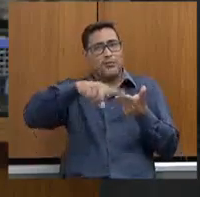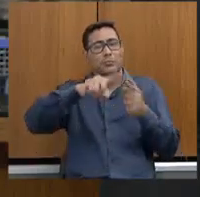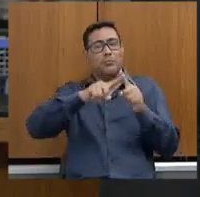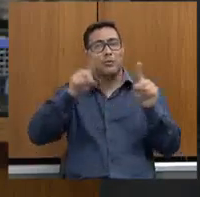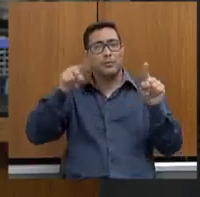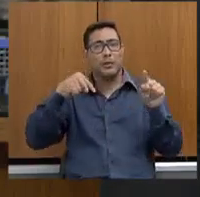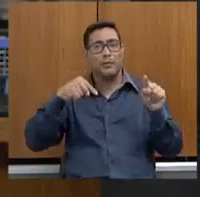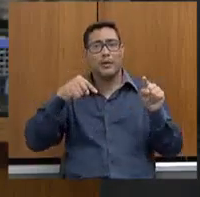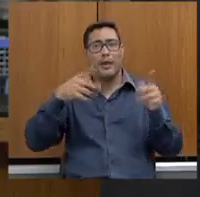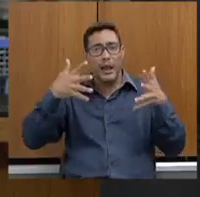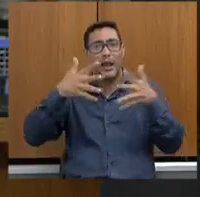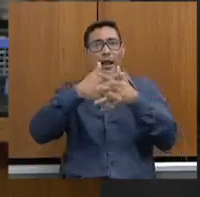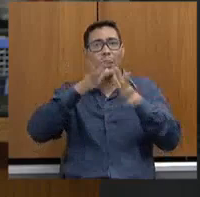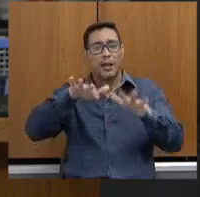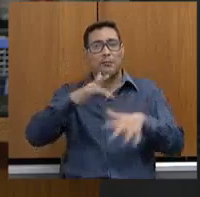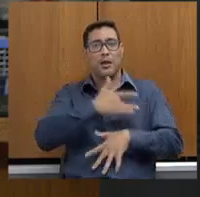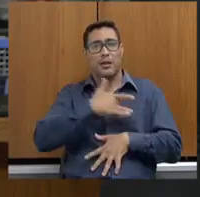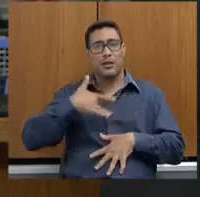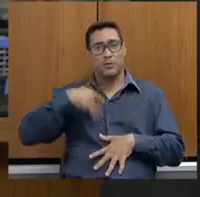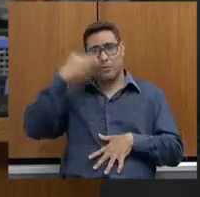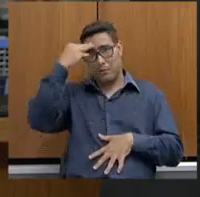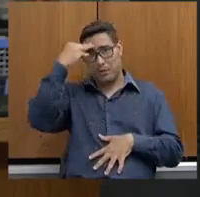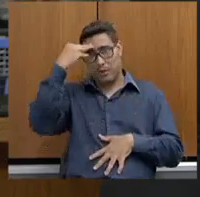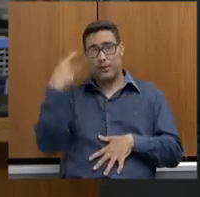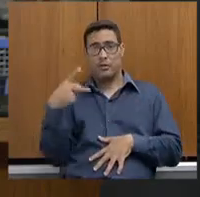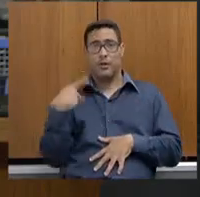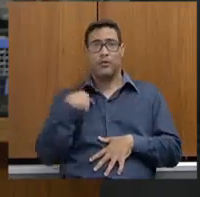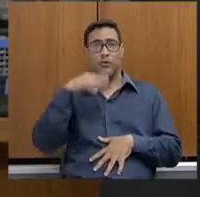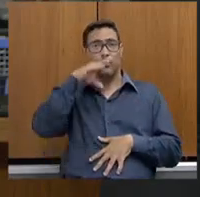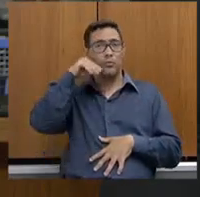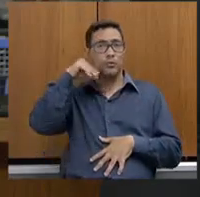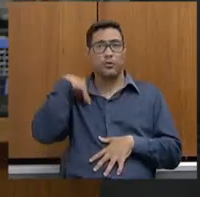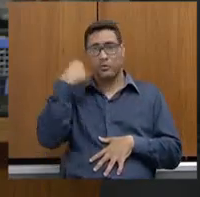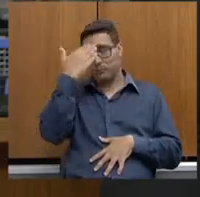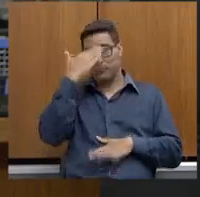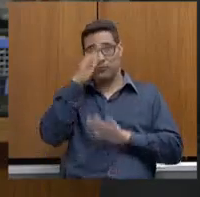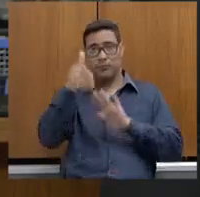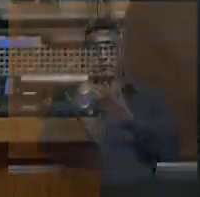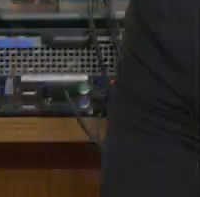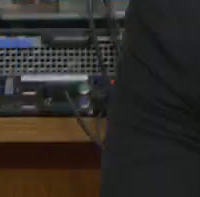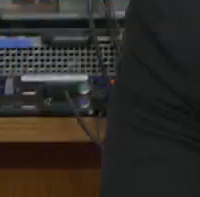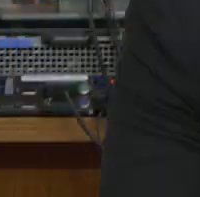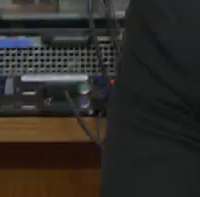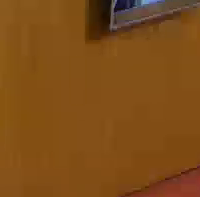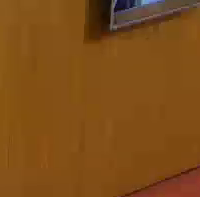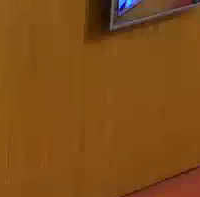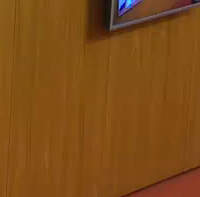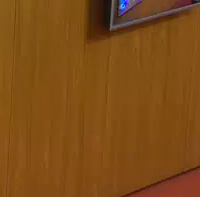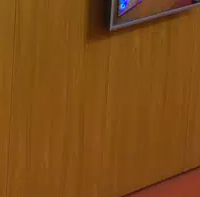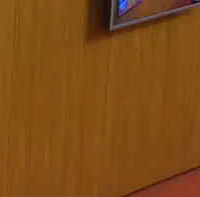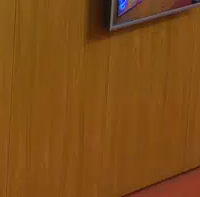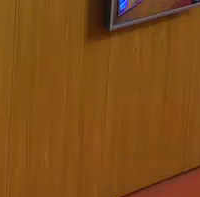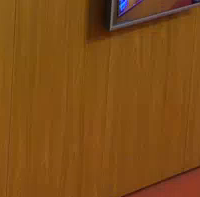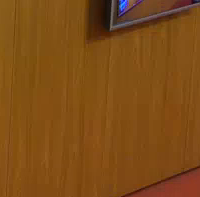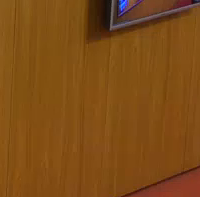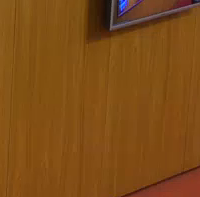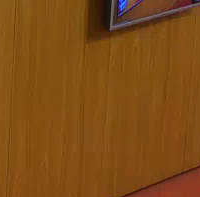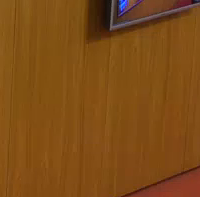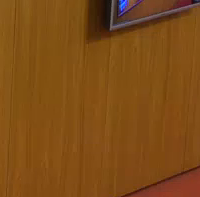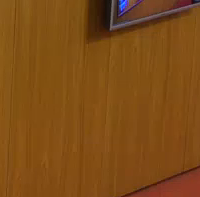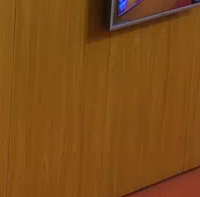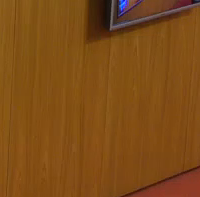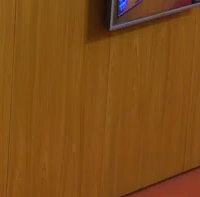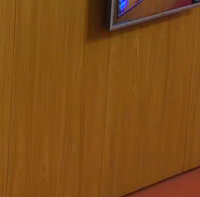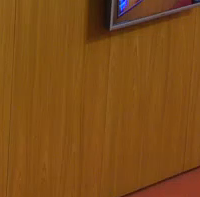a saúde mental do servidor. Obrigada por tudo, secretário. Deputada, primeiro dizer que foi uma